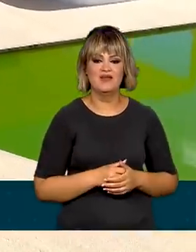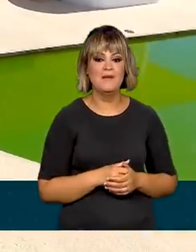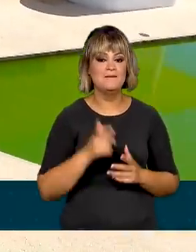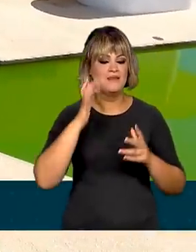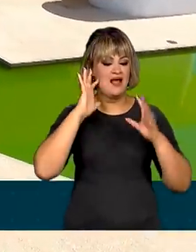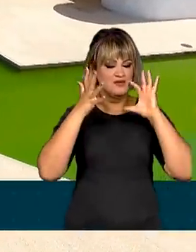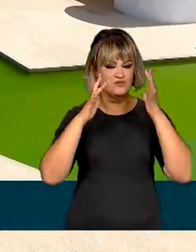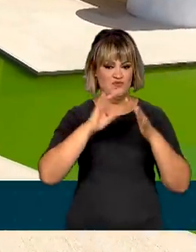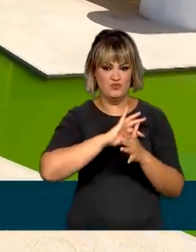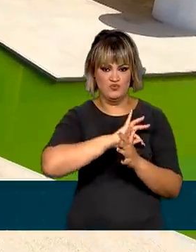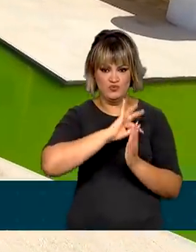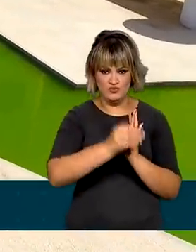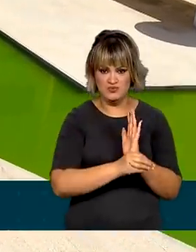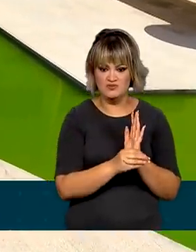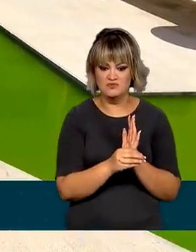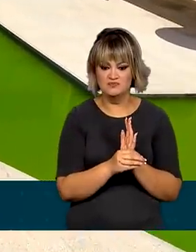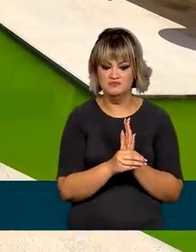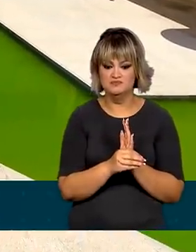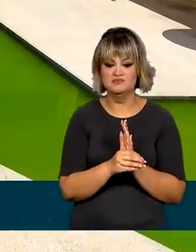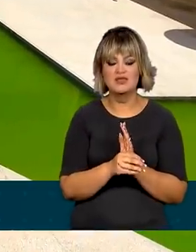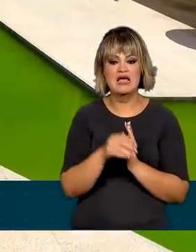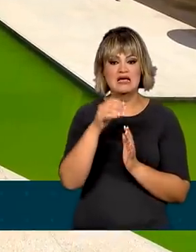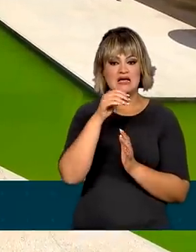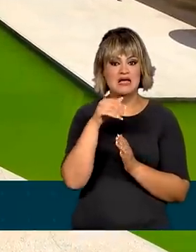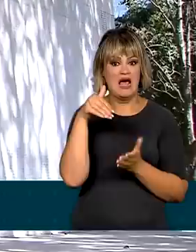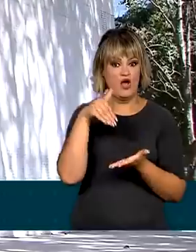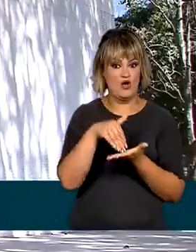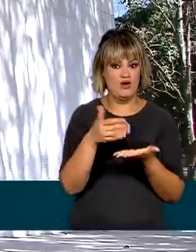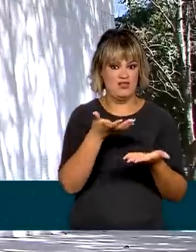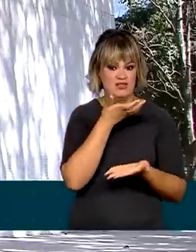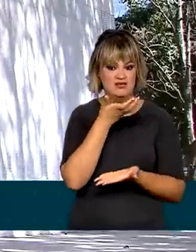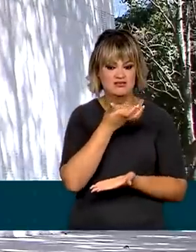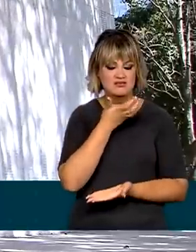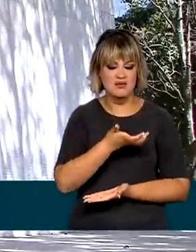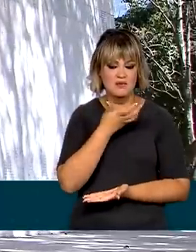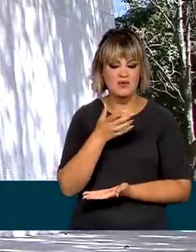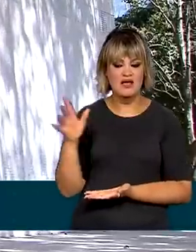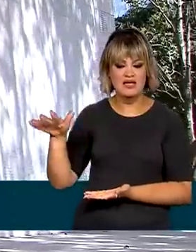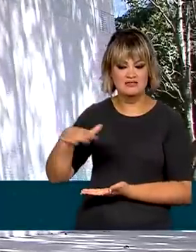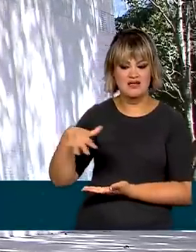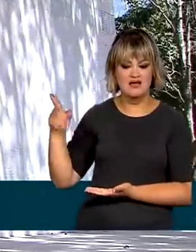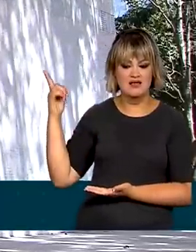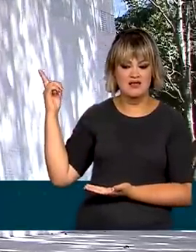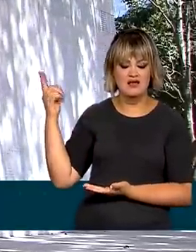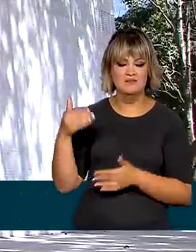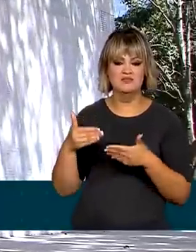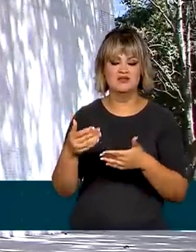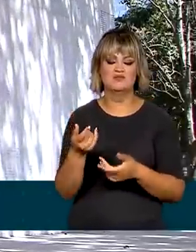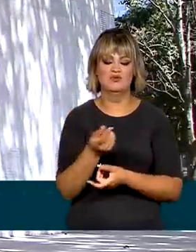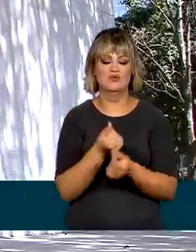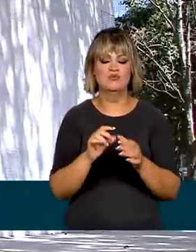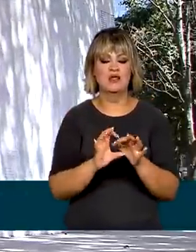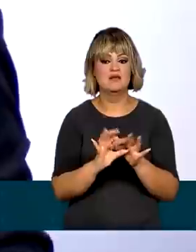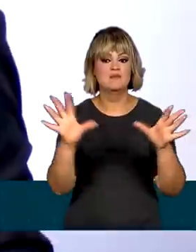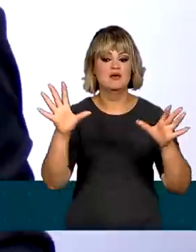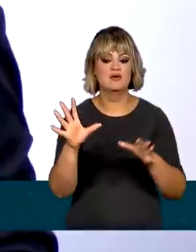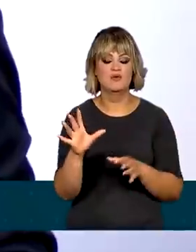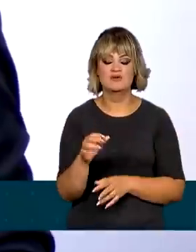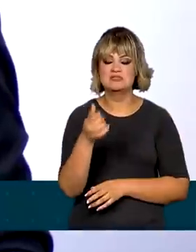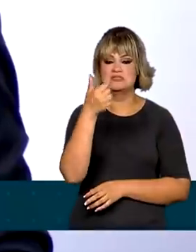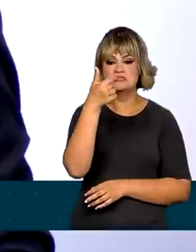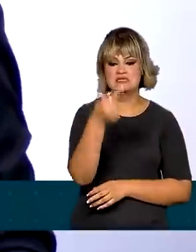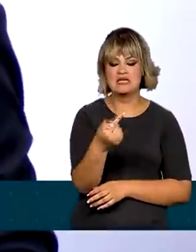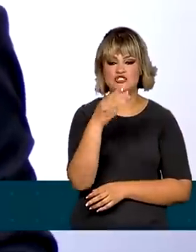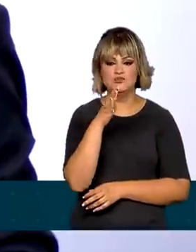das contas do setor federal, neste final de ano, a área econômica liberou um crédito extraordinário de